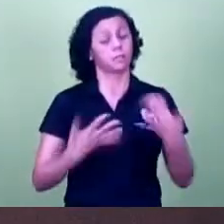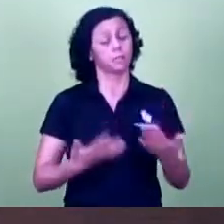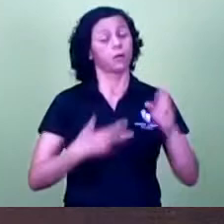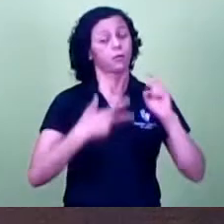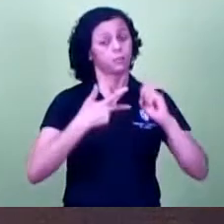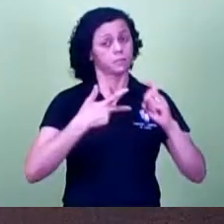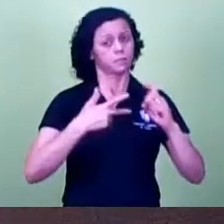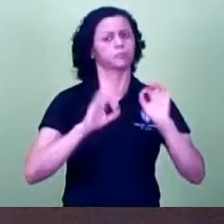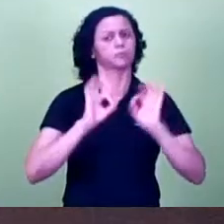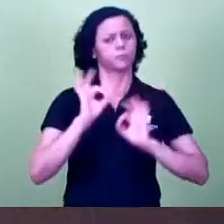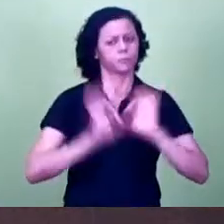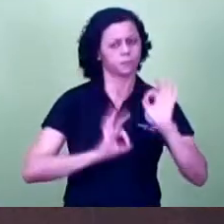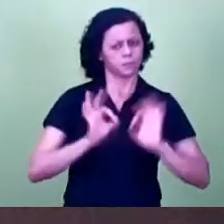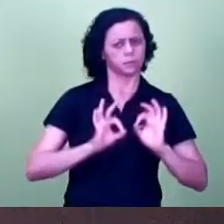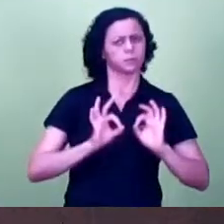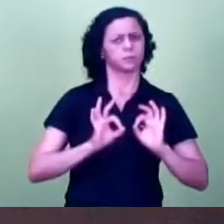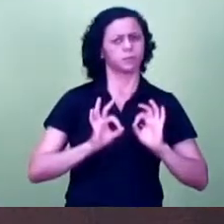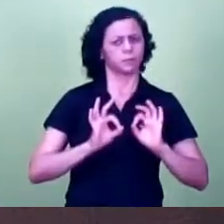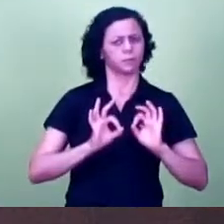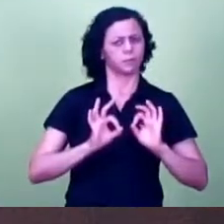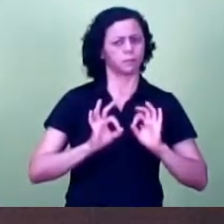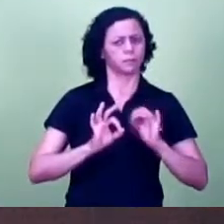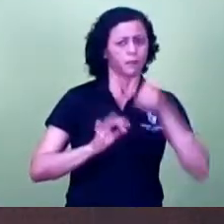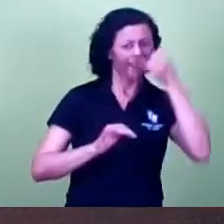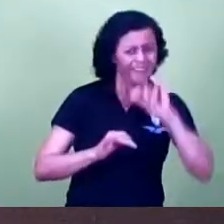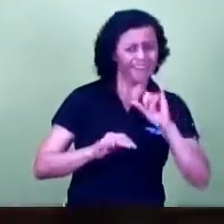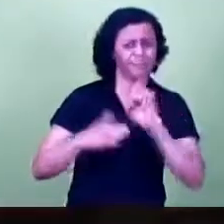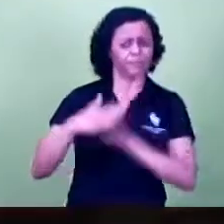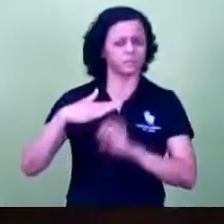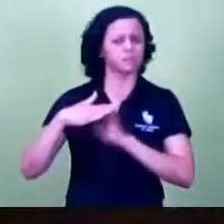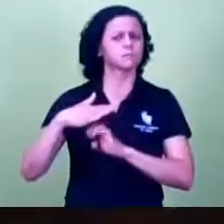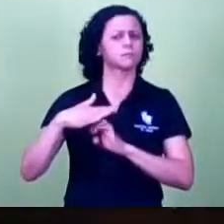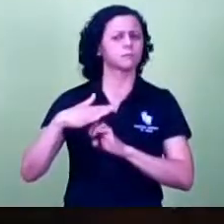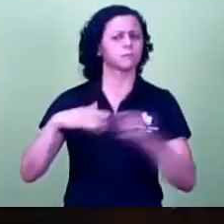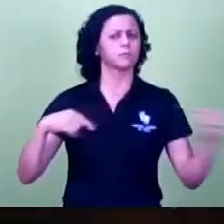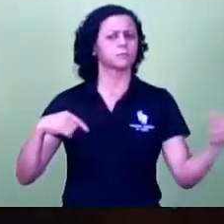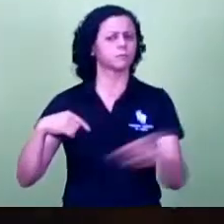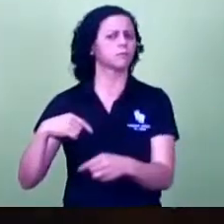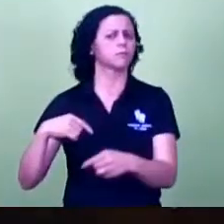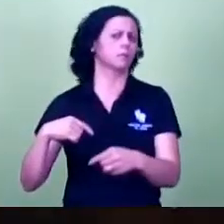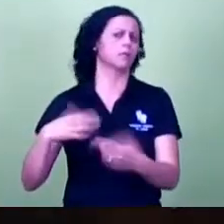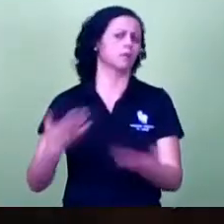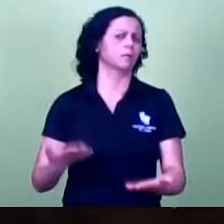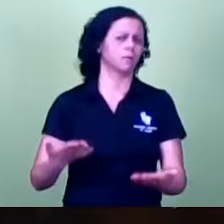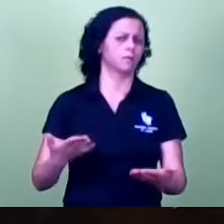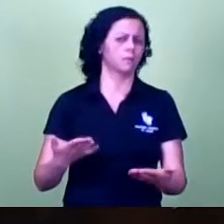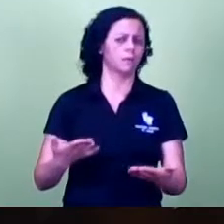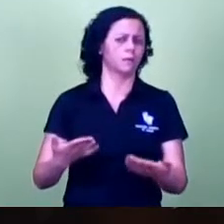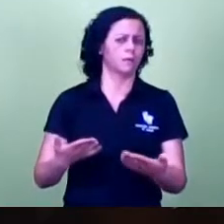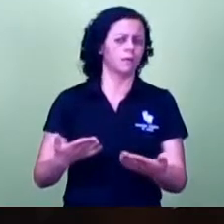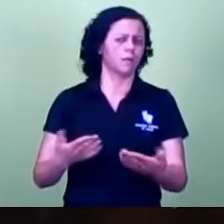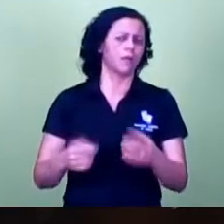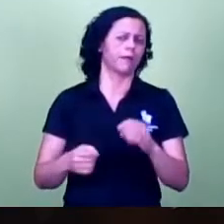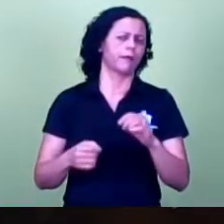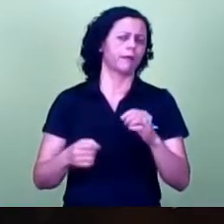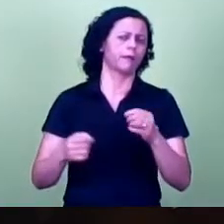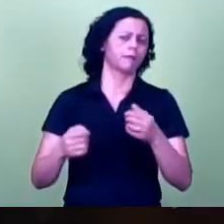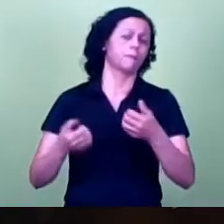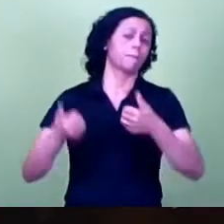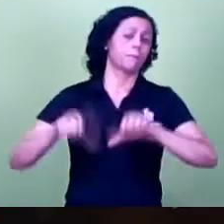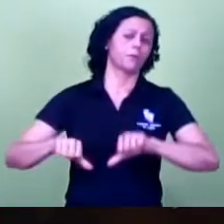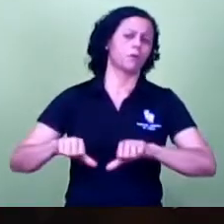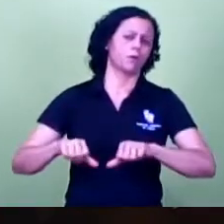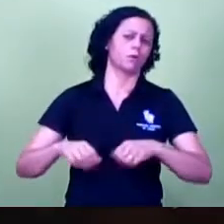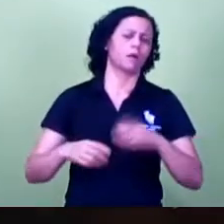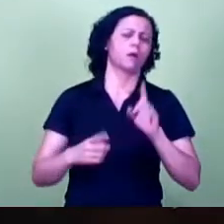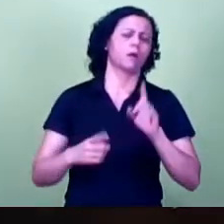empresas como essa se aventurem na nossa cidade. Pela ordem, vereador Cido Reis e depois vereador do governo, Mauro Sequeira.